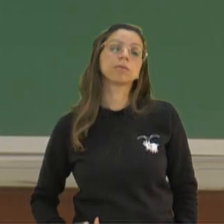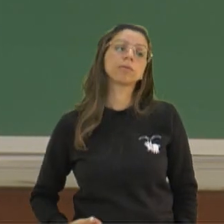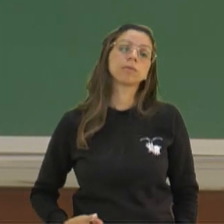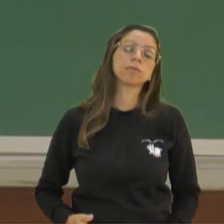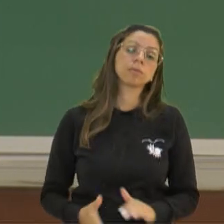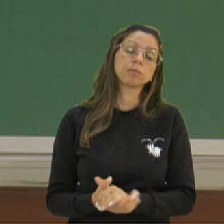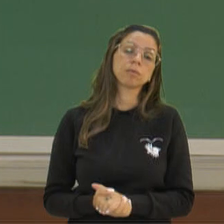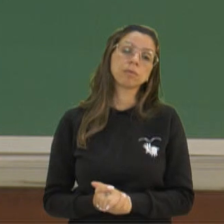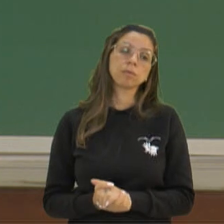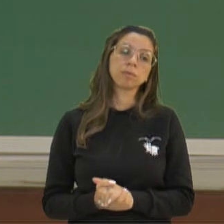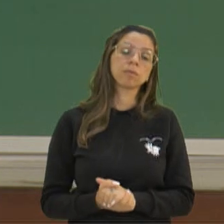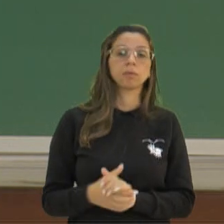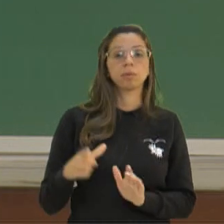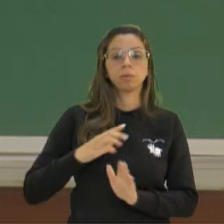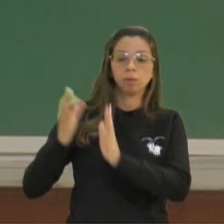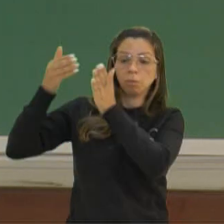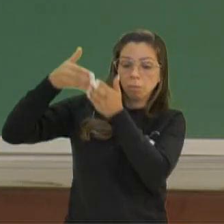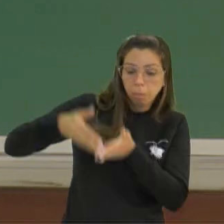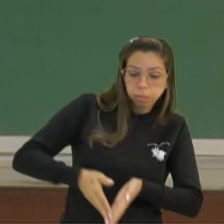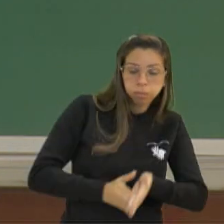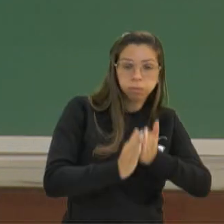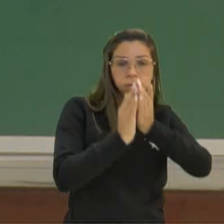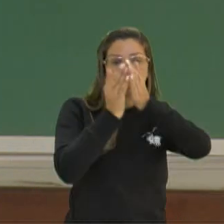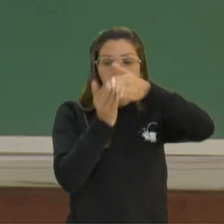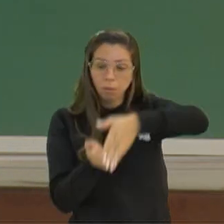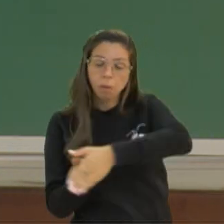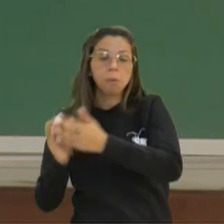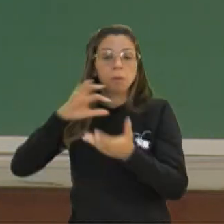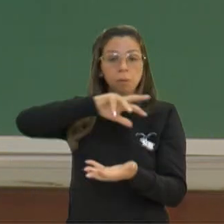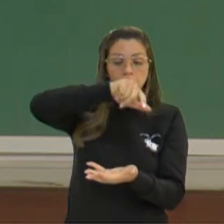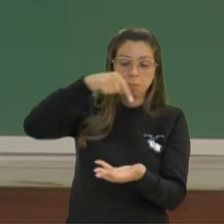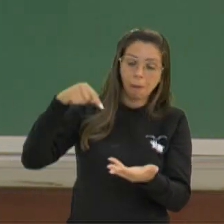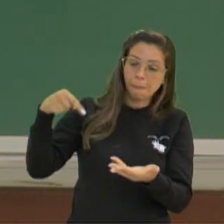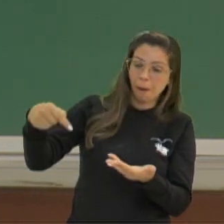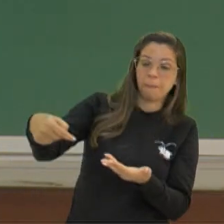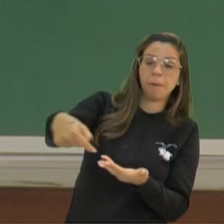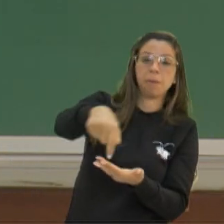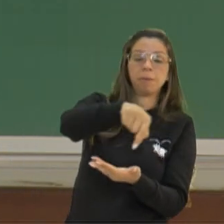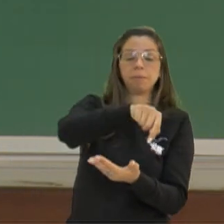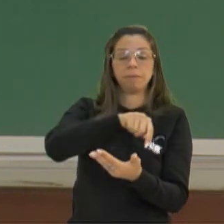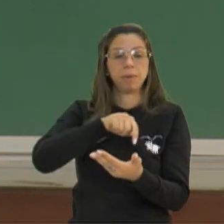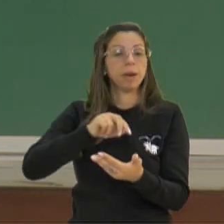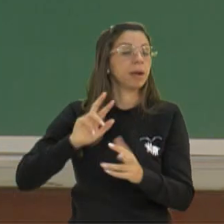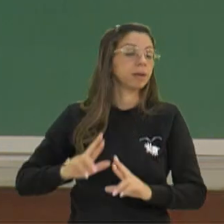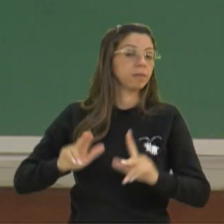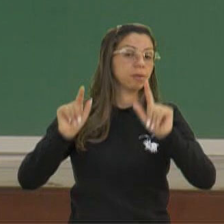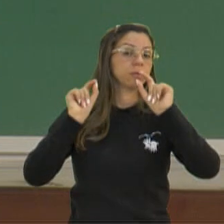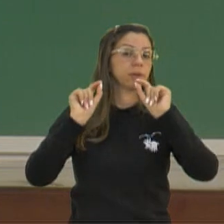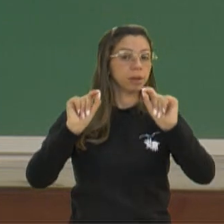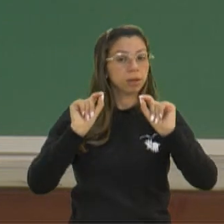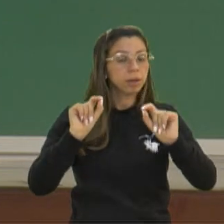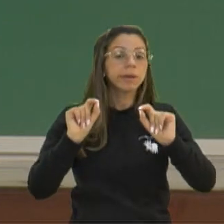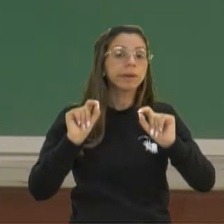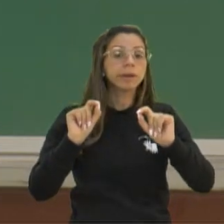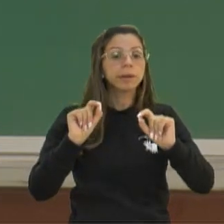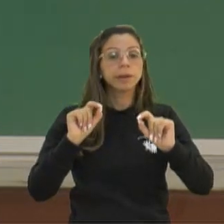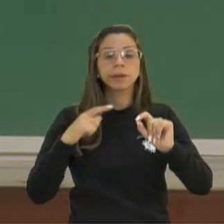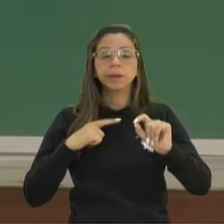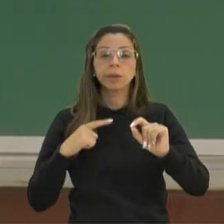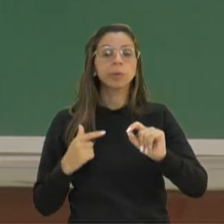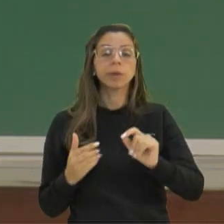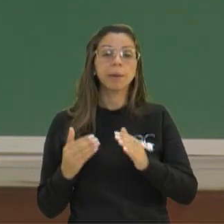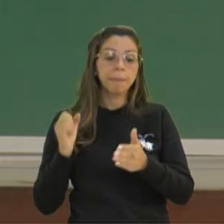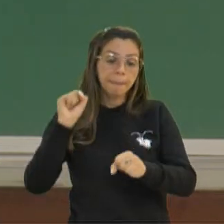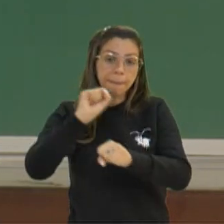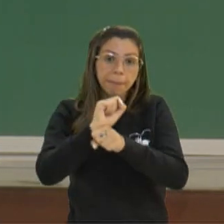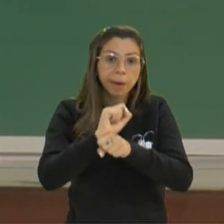circunnavegação, ter circulado o mundo navegando. A diferença é que eles não atracaram